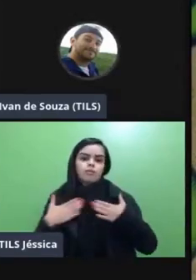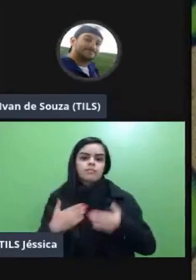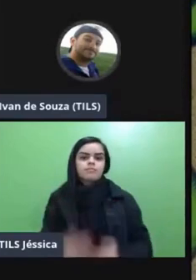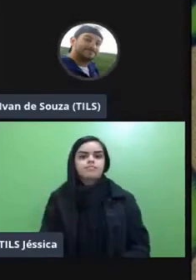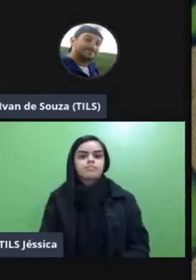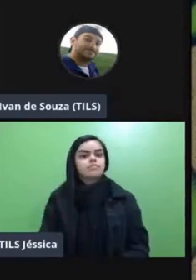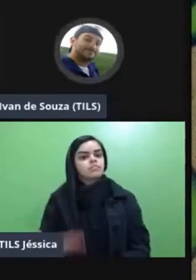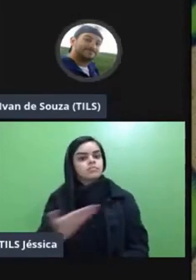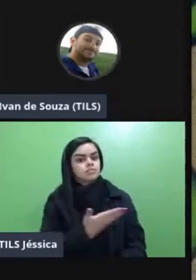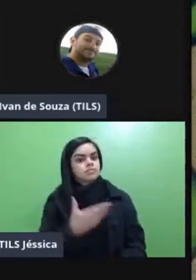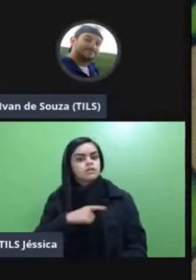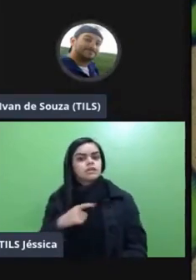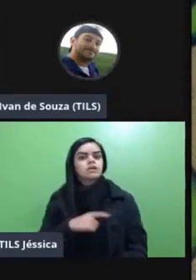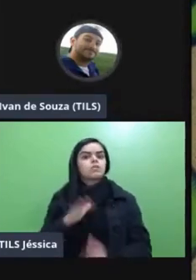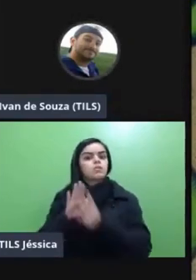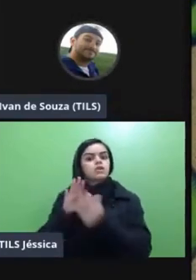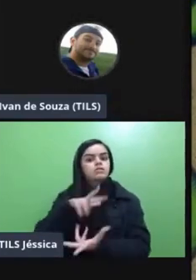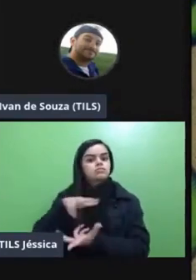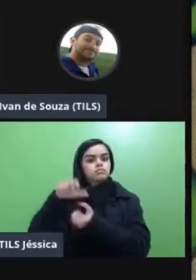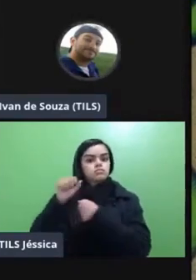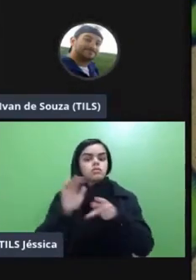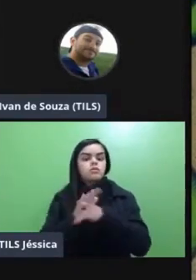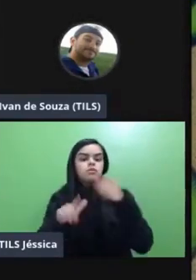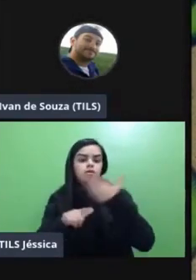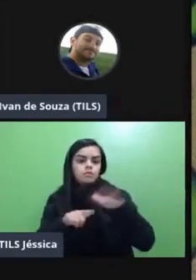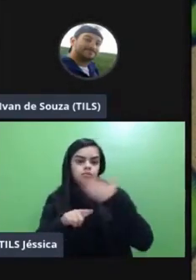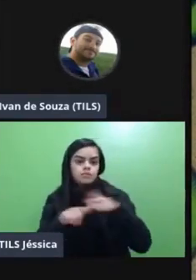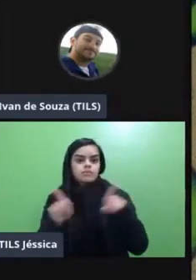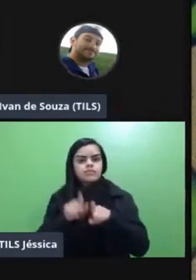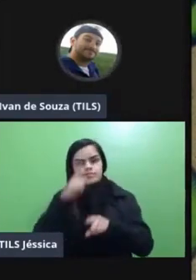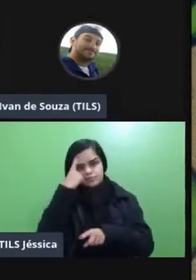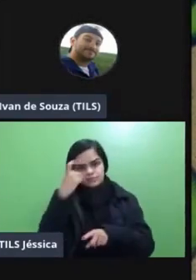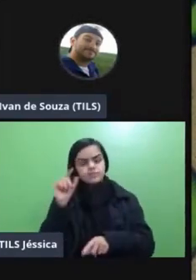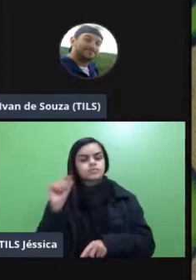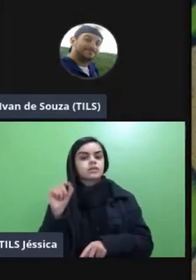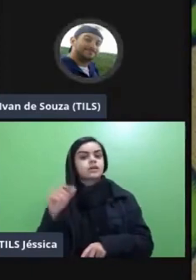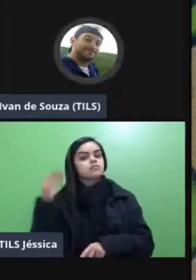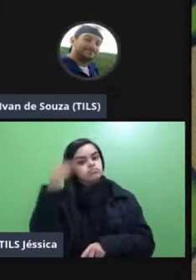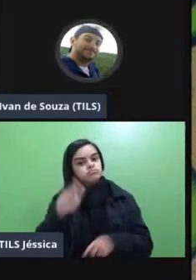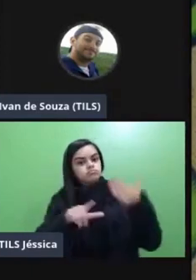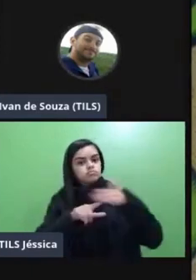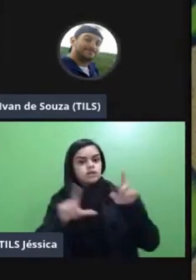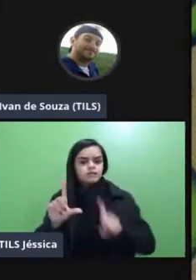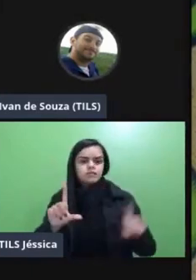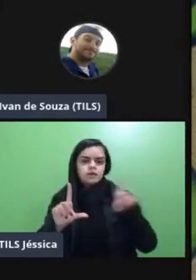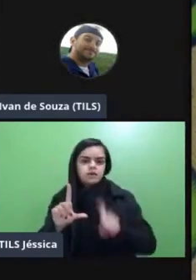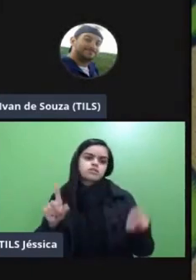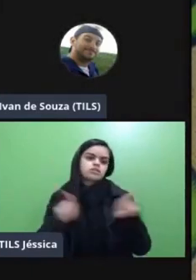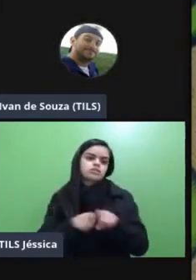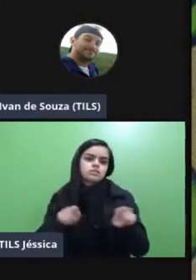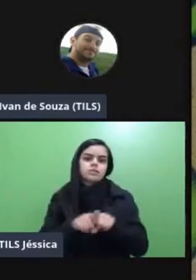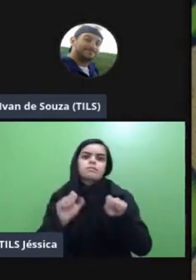o terceiro modelo sustentado que é o modelo de laboratório rotacional que a ideia de eu ter um laboratório né de informática pode até ser um laboratório de